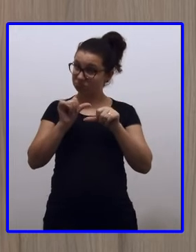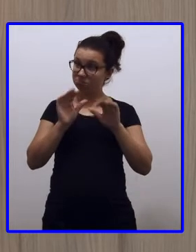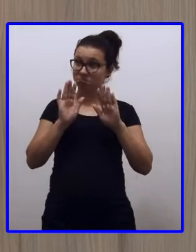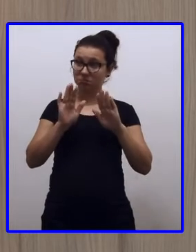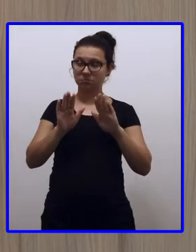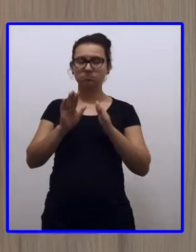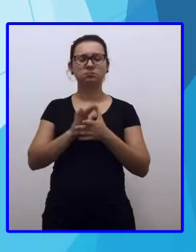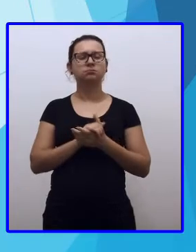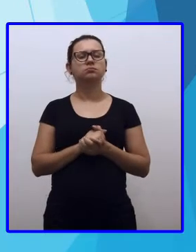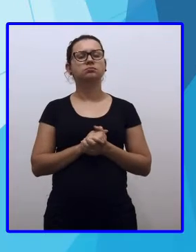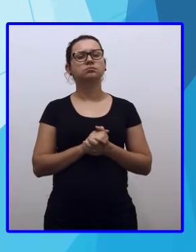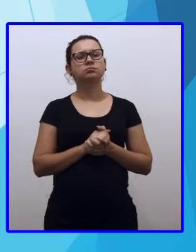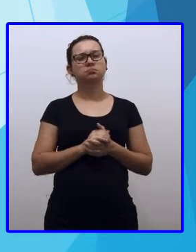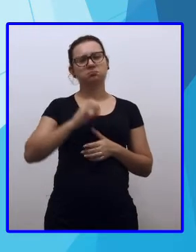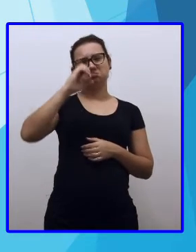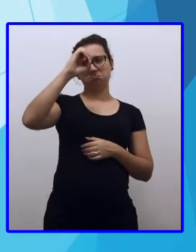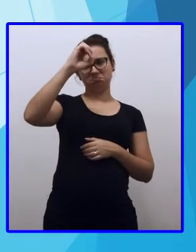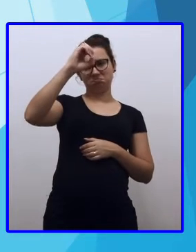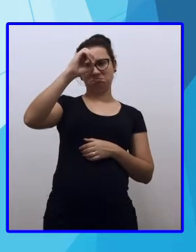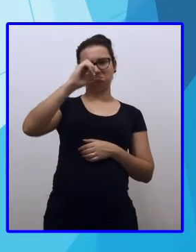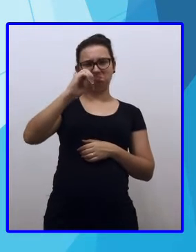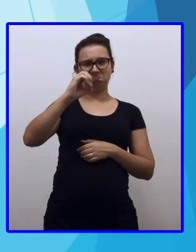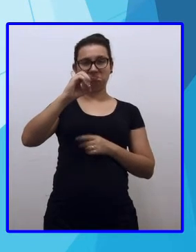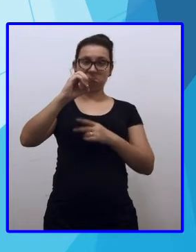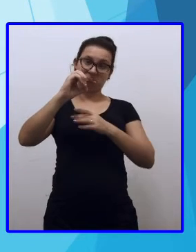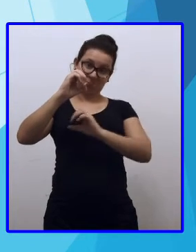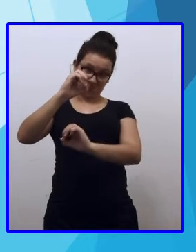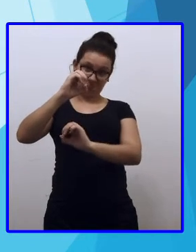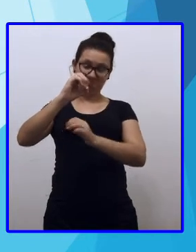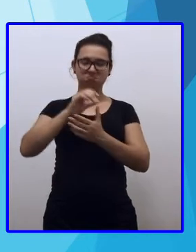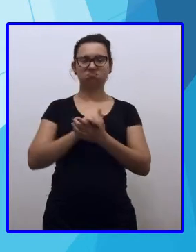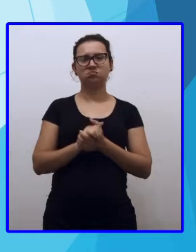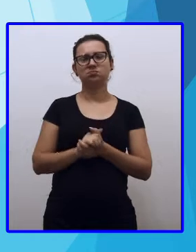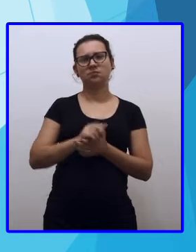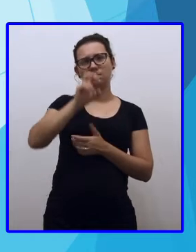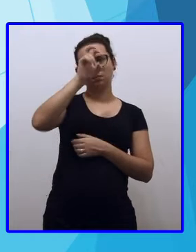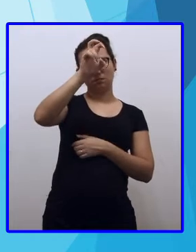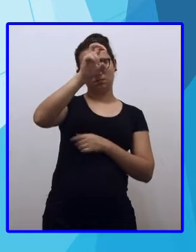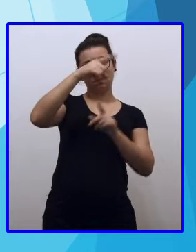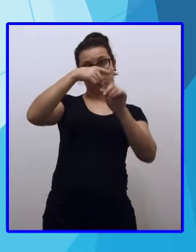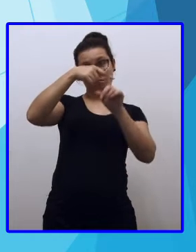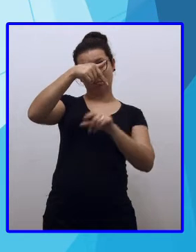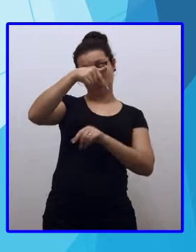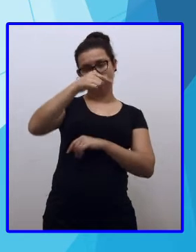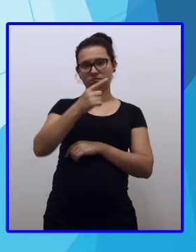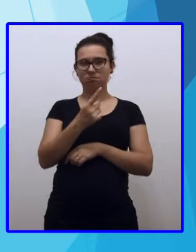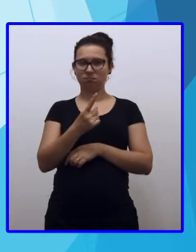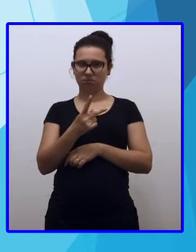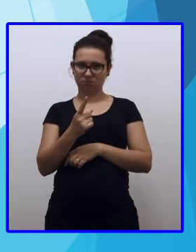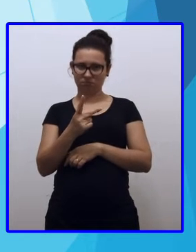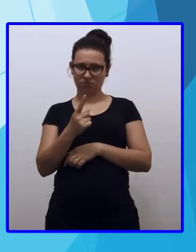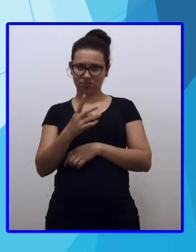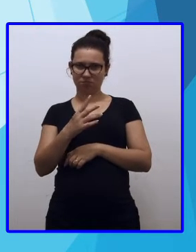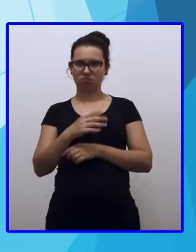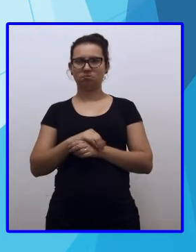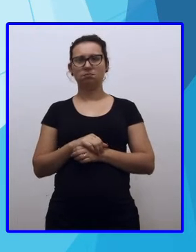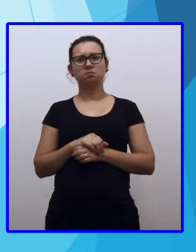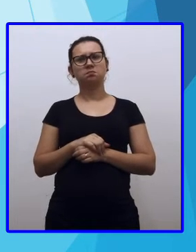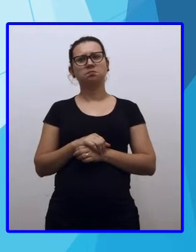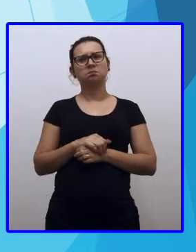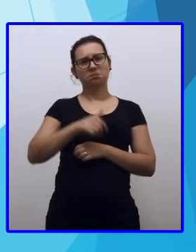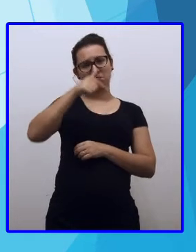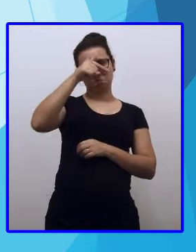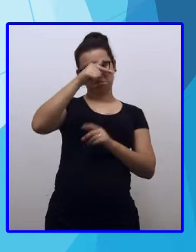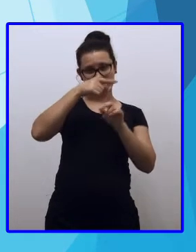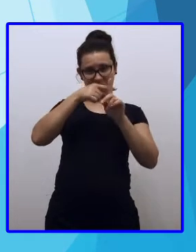Vamos lá. Zero mais zero? Zero. Cinco mais sete? Doze. Sete